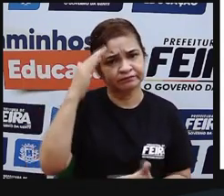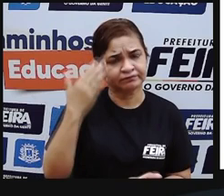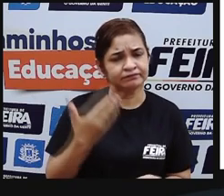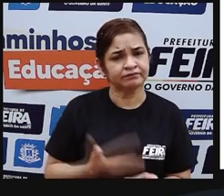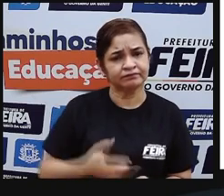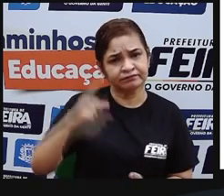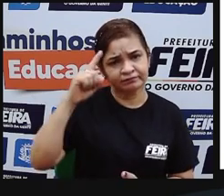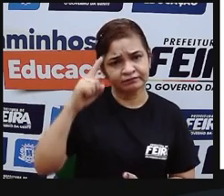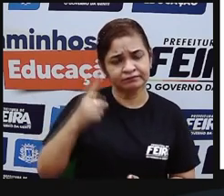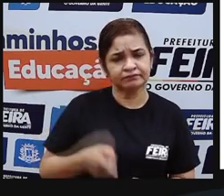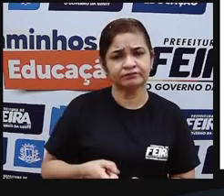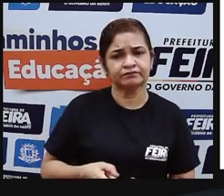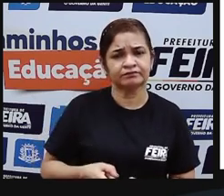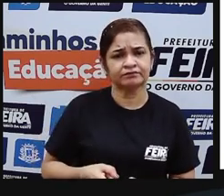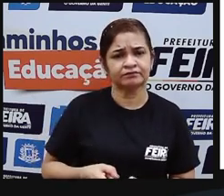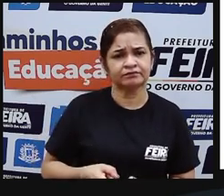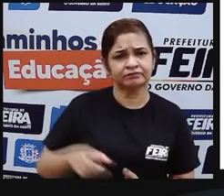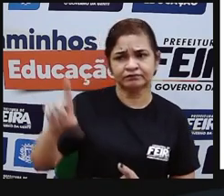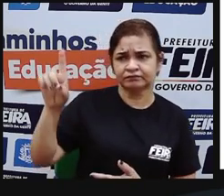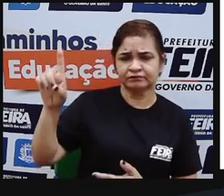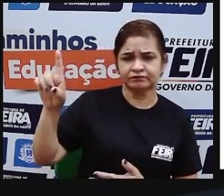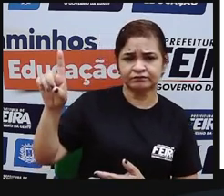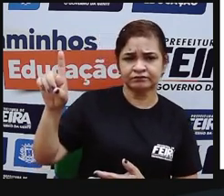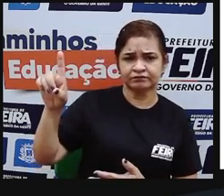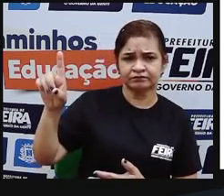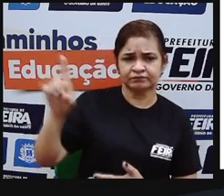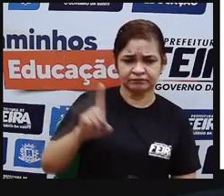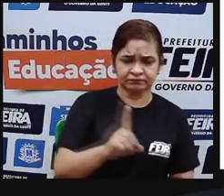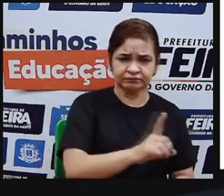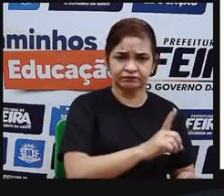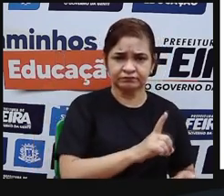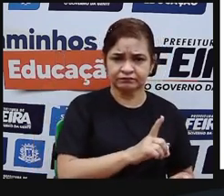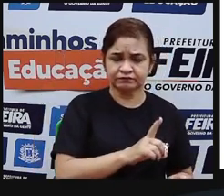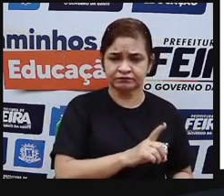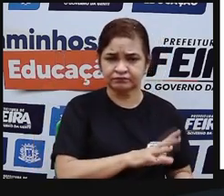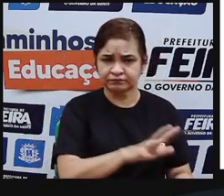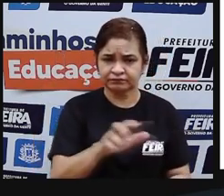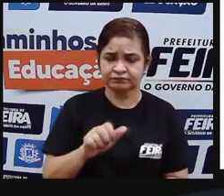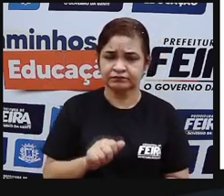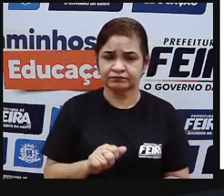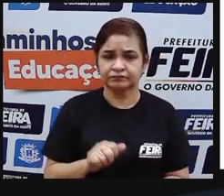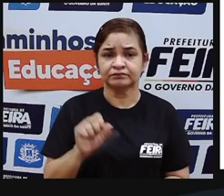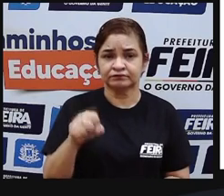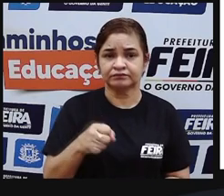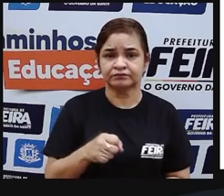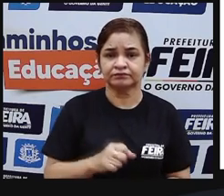seu governante era um deus vivo sobre a terra exatamente né